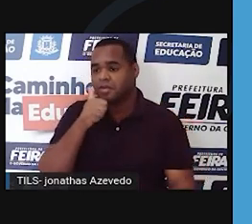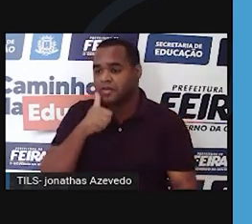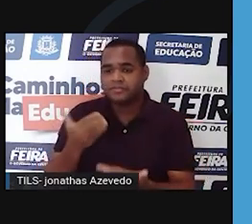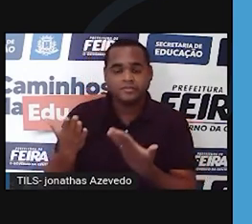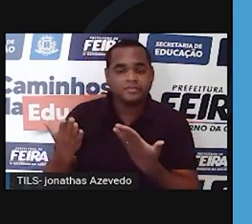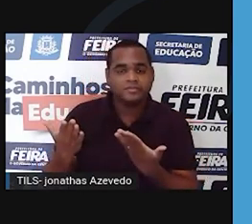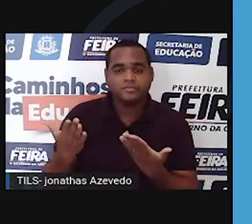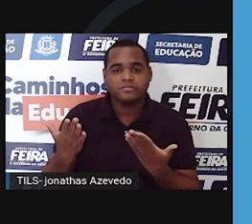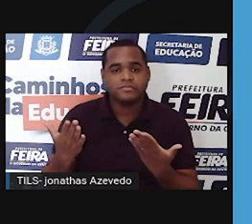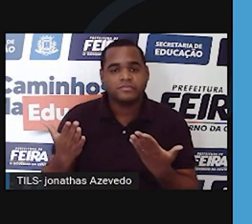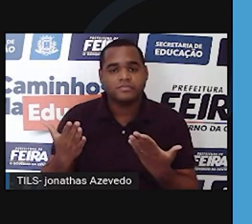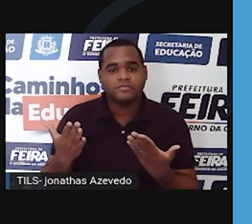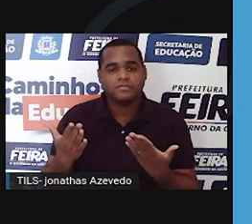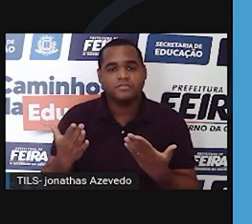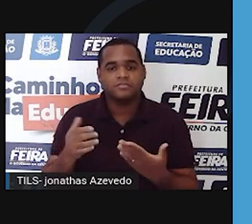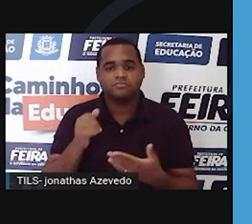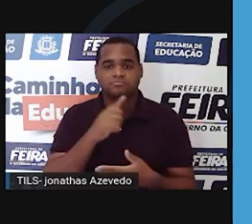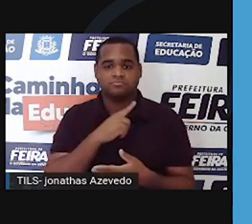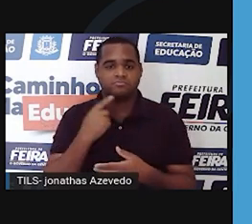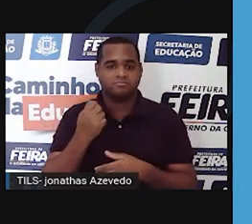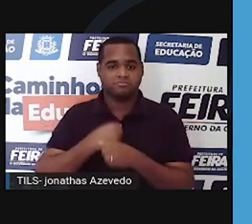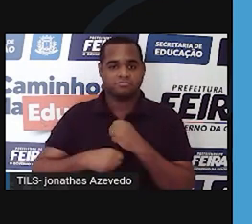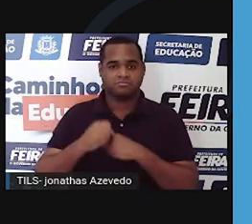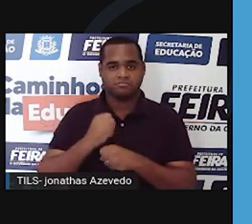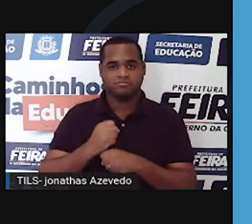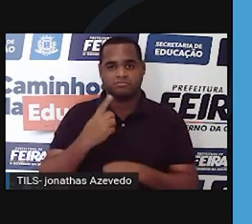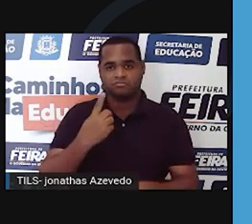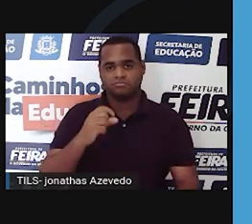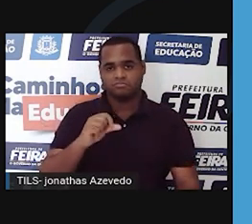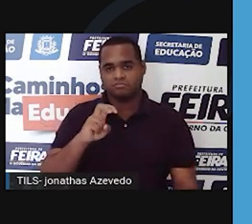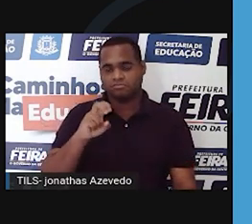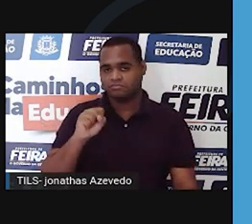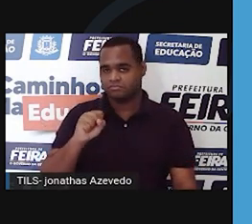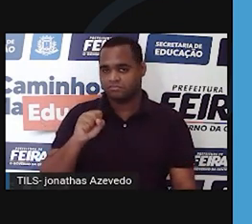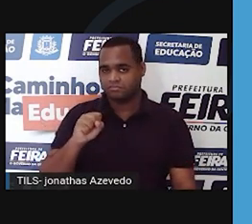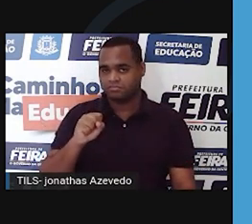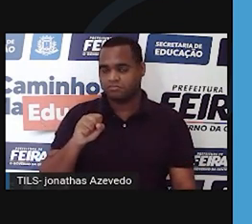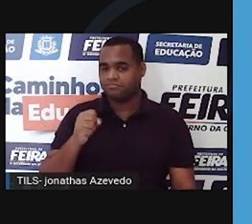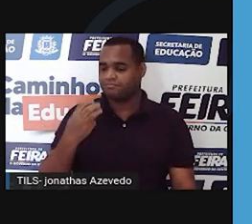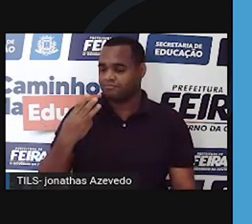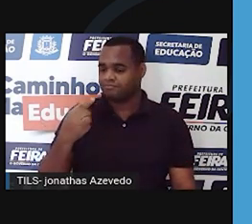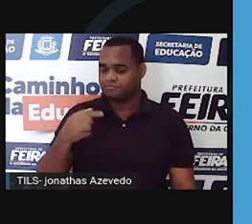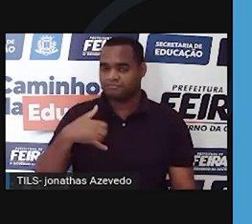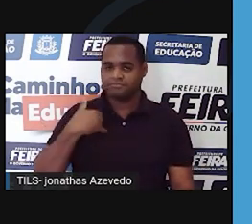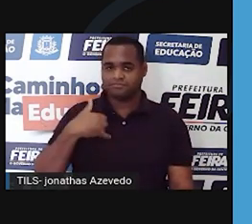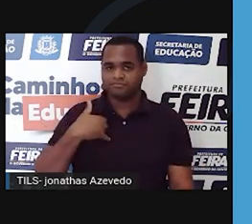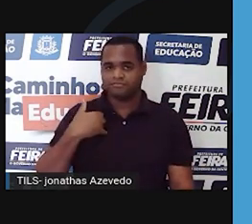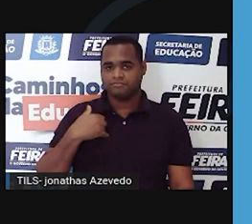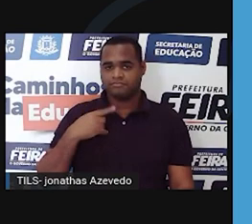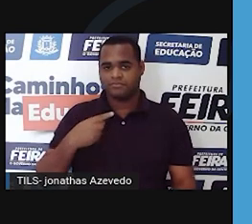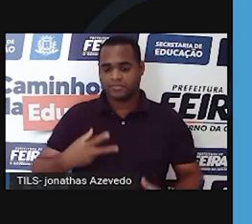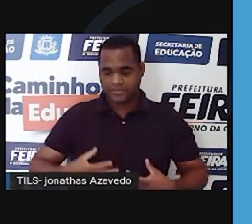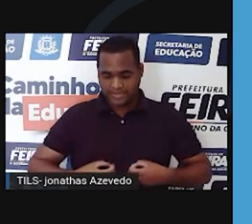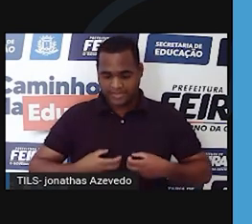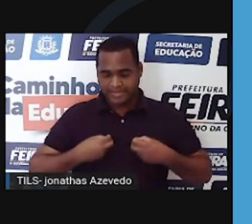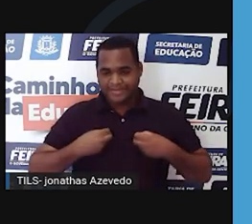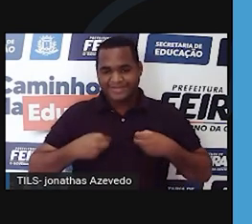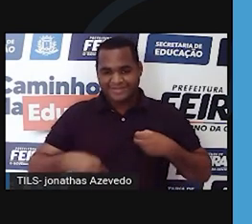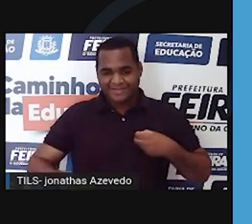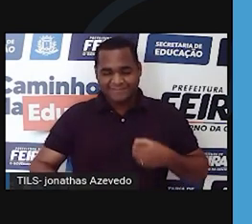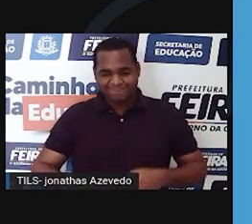história? Roslind faleceu em 1958, aos 37 anos, por conta de um câncer no ovário,